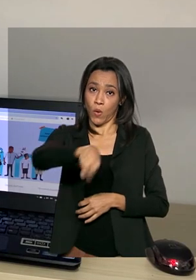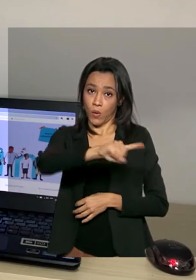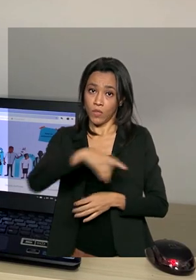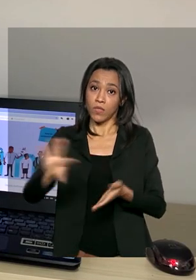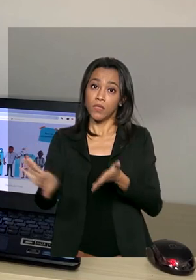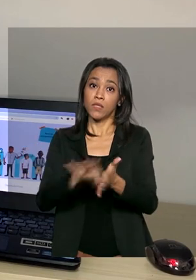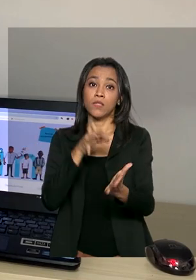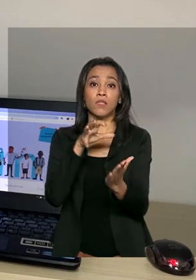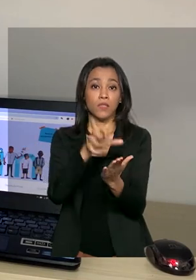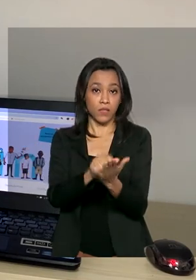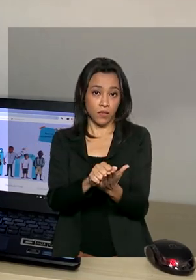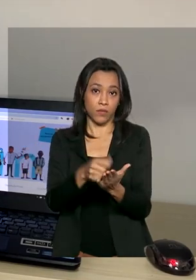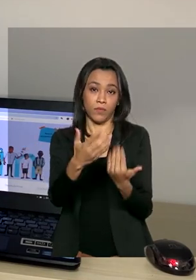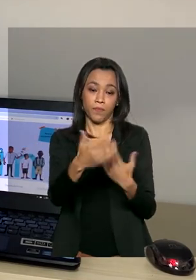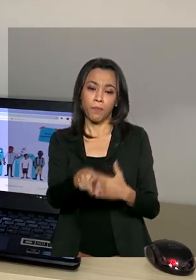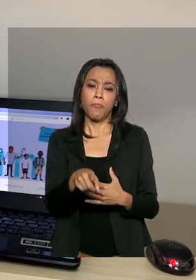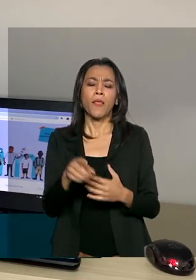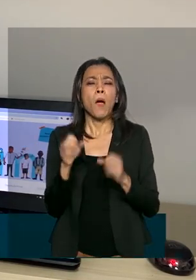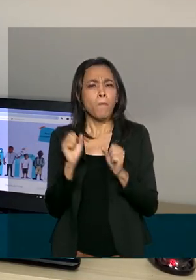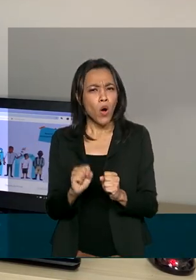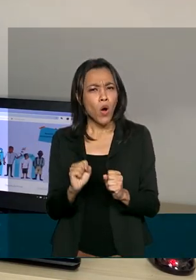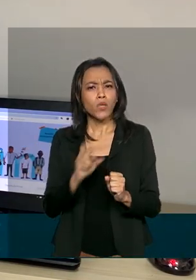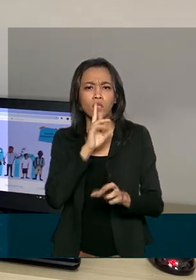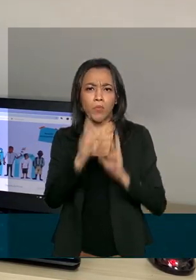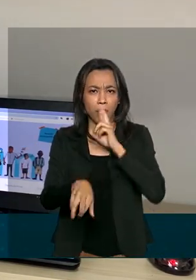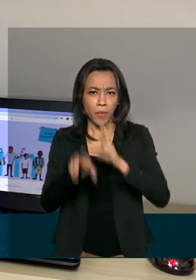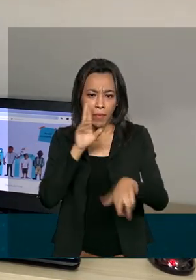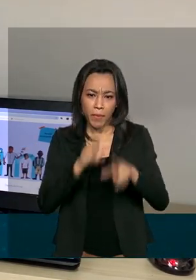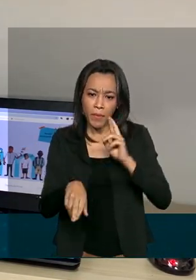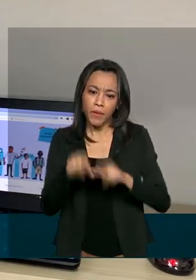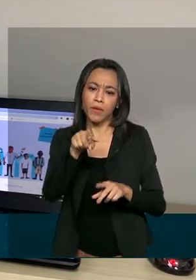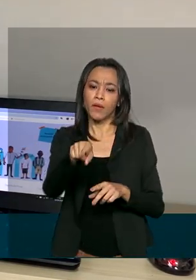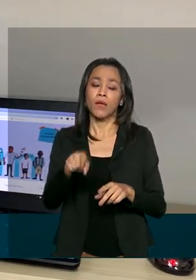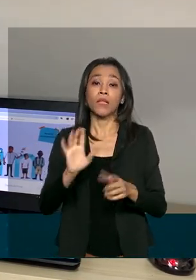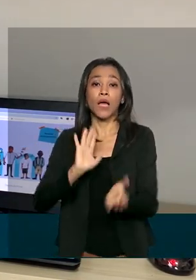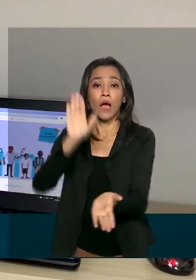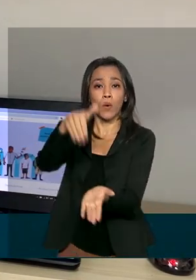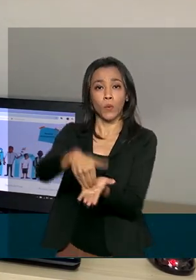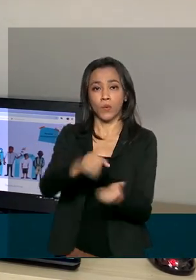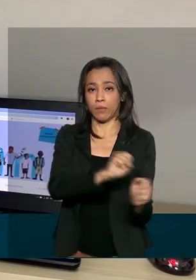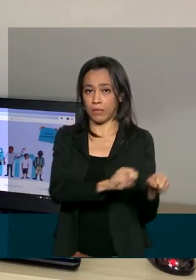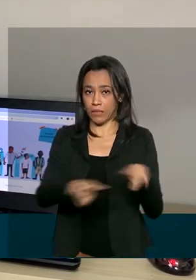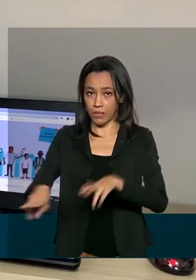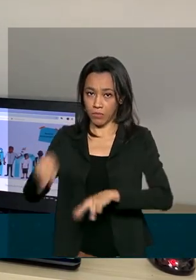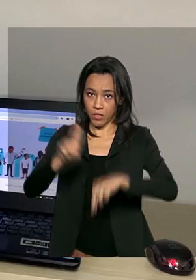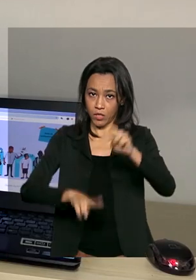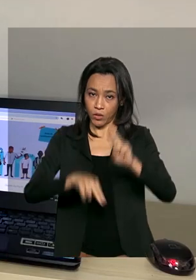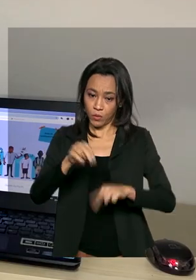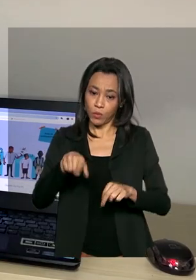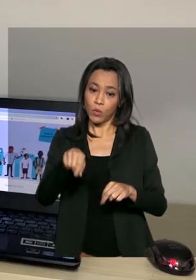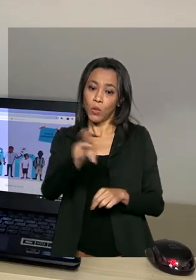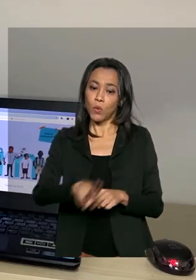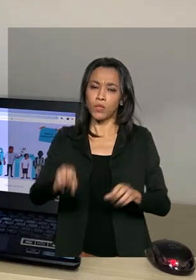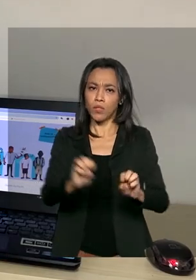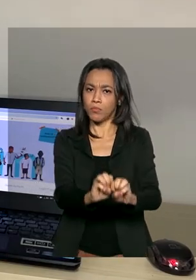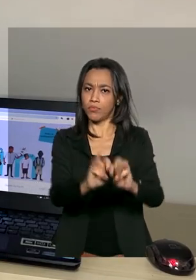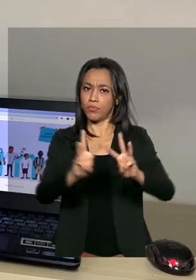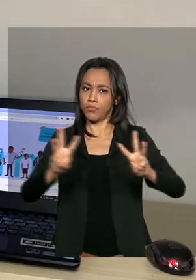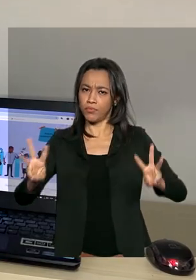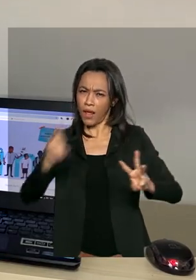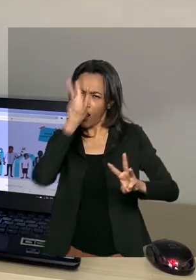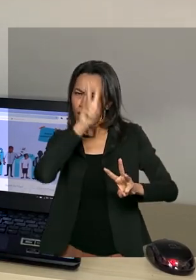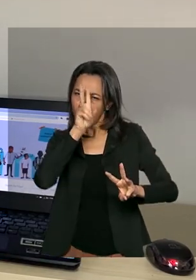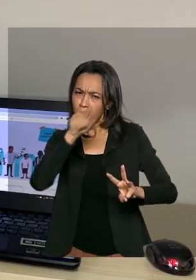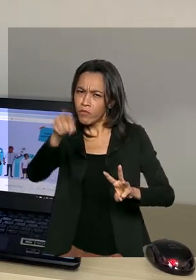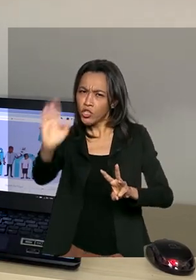enquete poderá ser respondida pela internet na última semana de junho por meio da página do participante, aquela